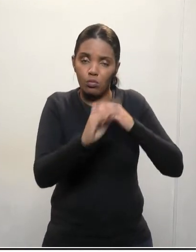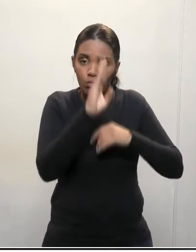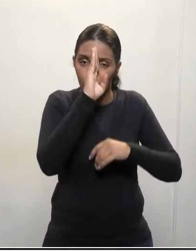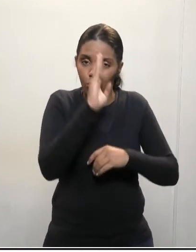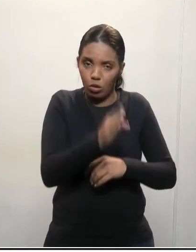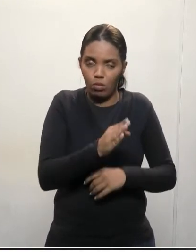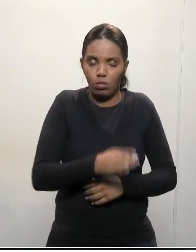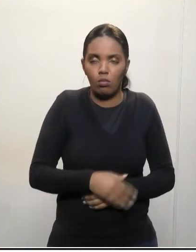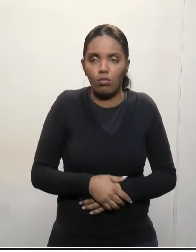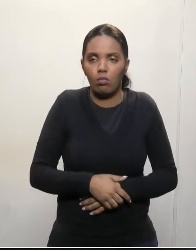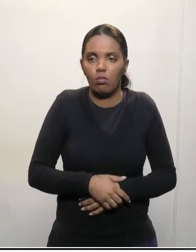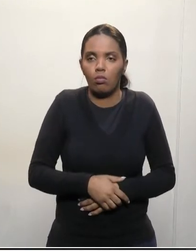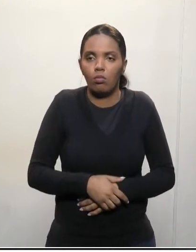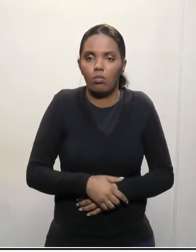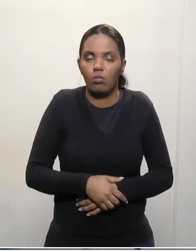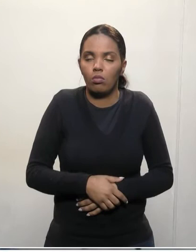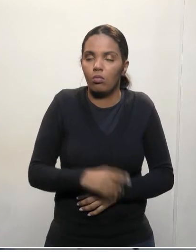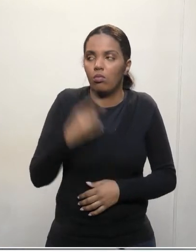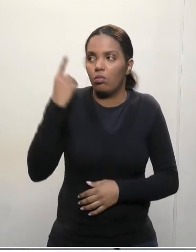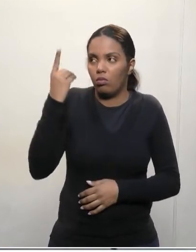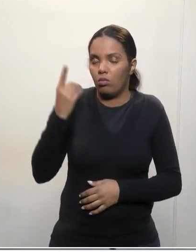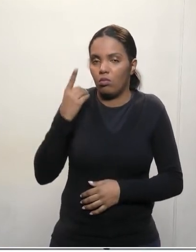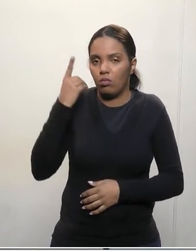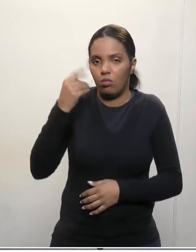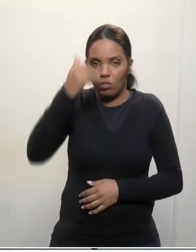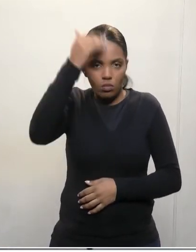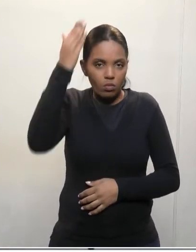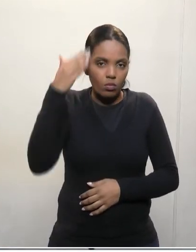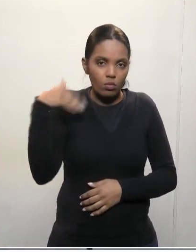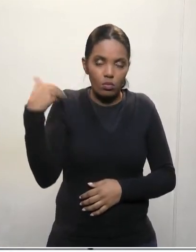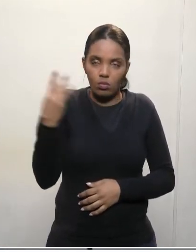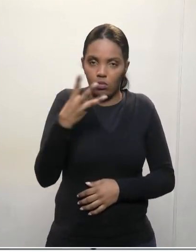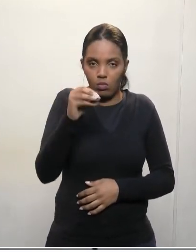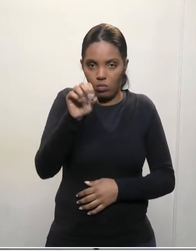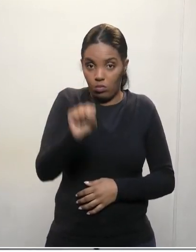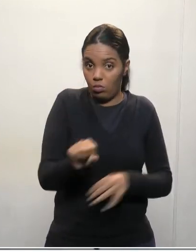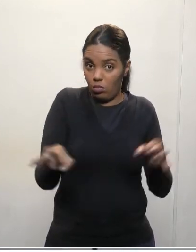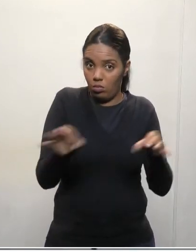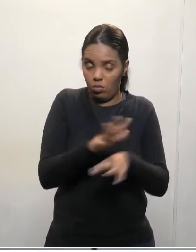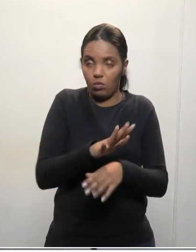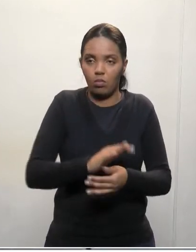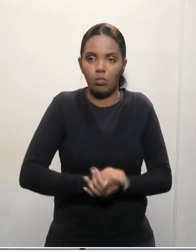silenciosa. Deputada Luciana, por favor, 30 segundos para concluir.